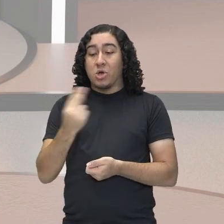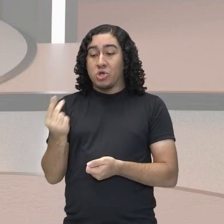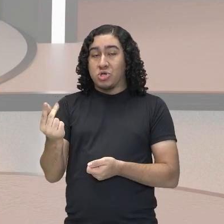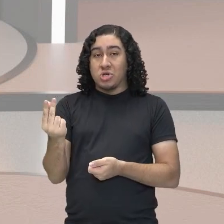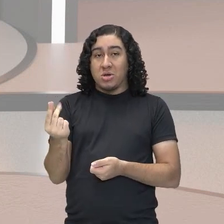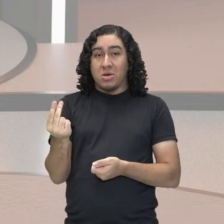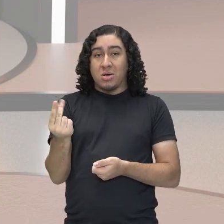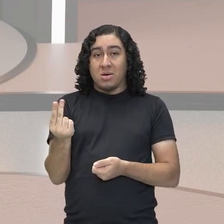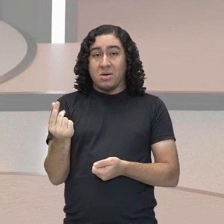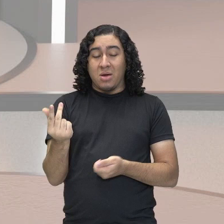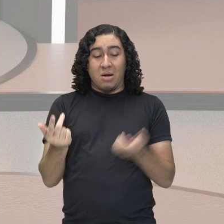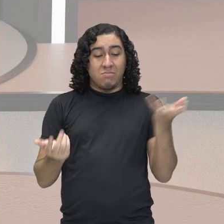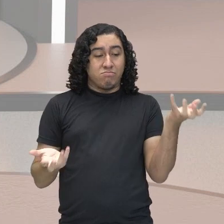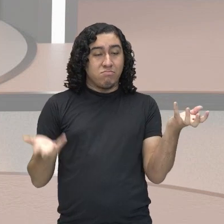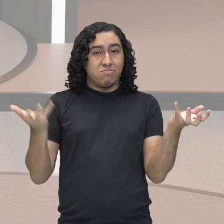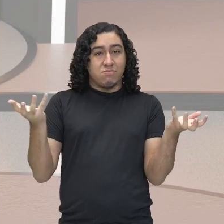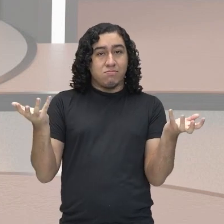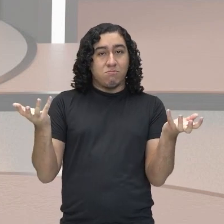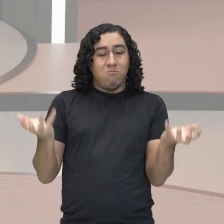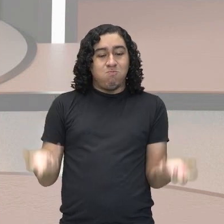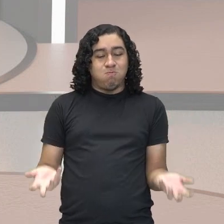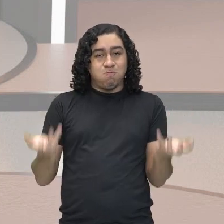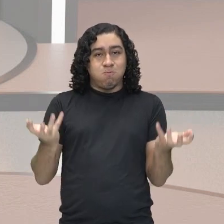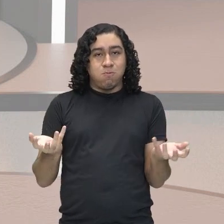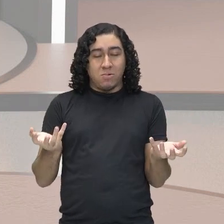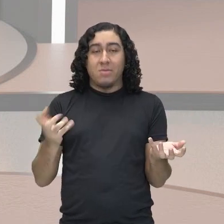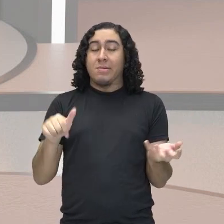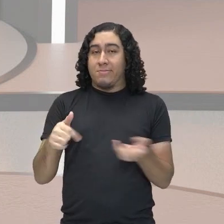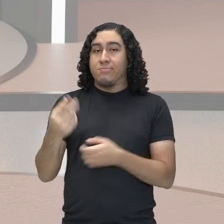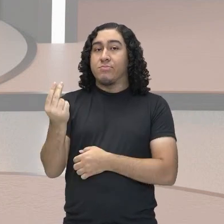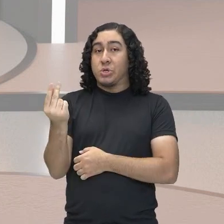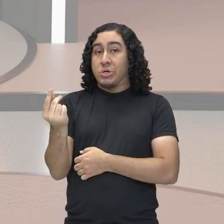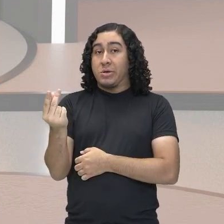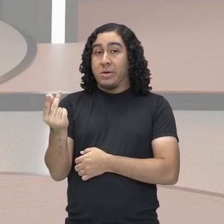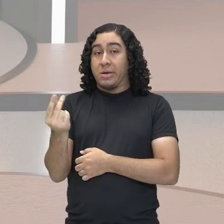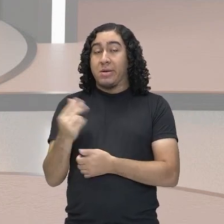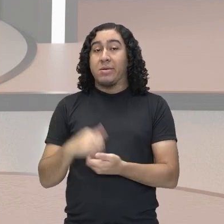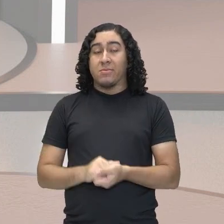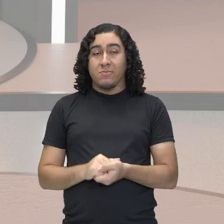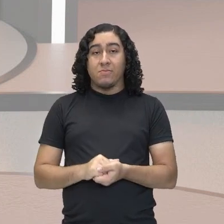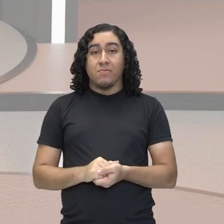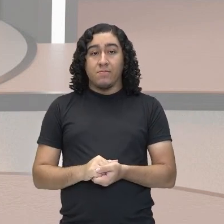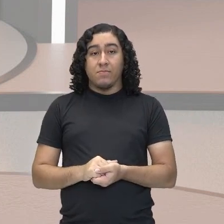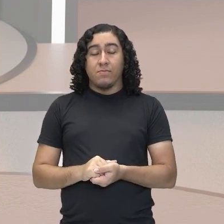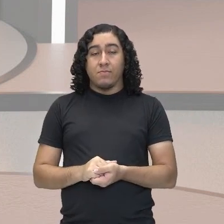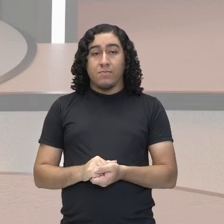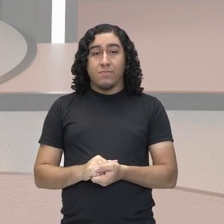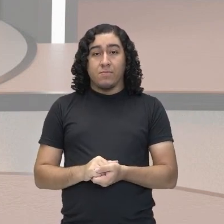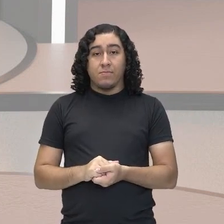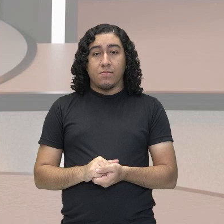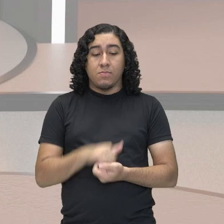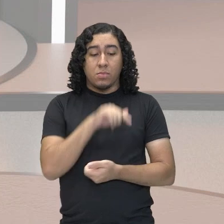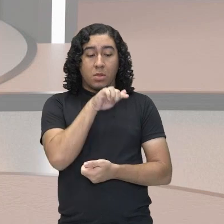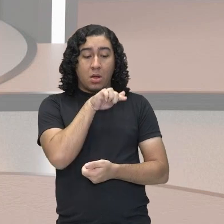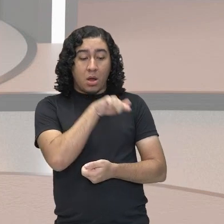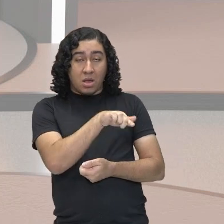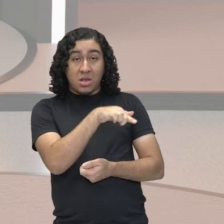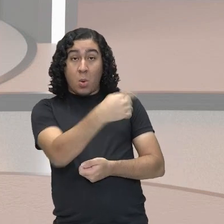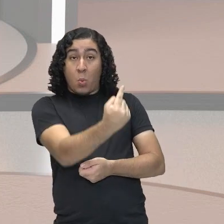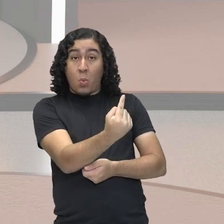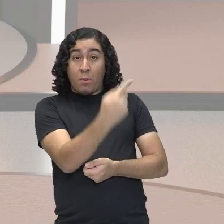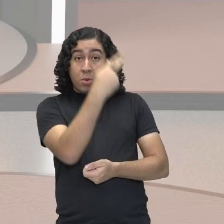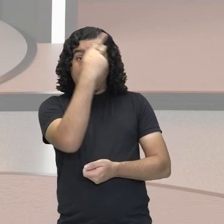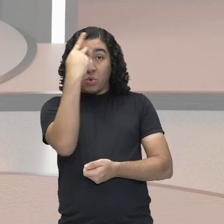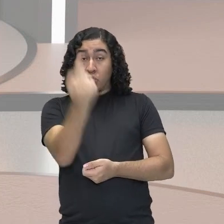cifrão aí na mão, que significa dinheiro, recursos materiais. Essa única pessoa